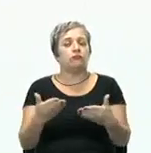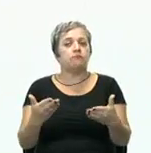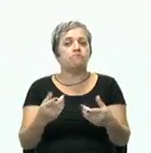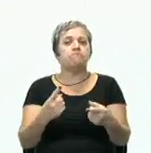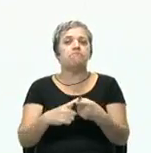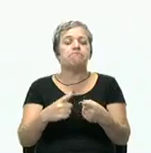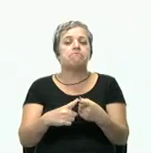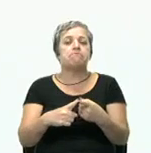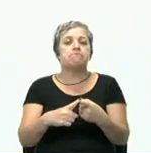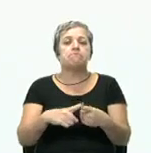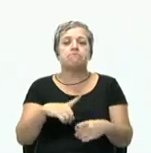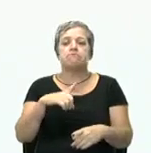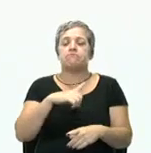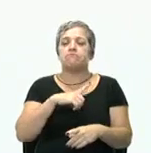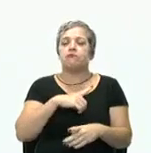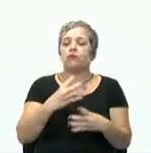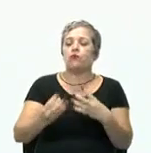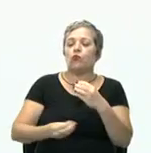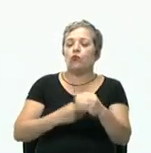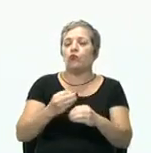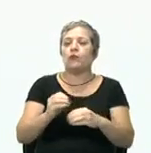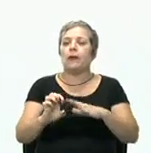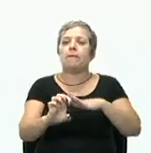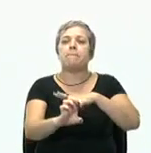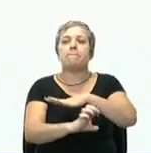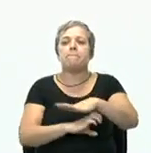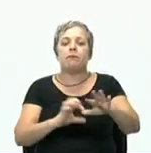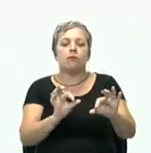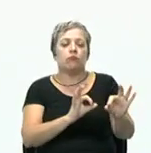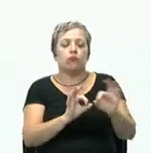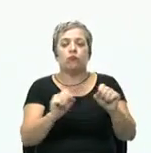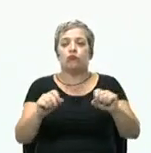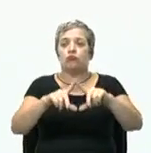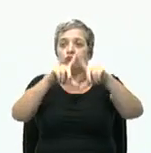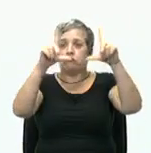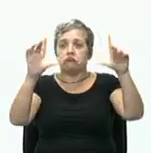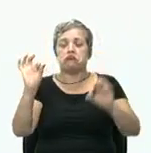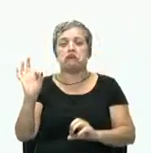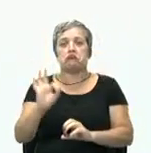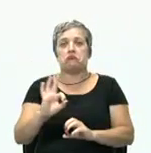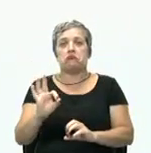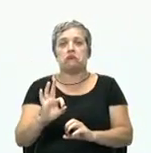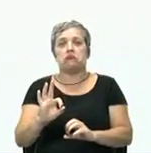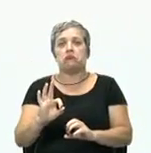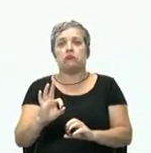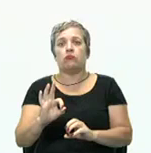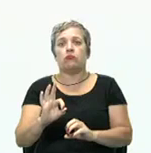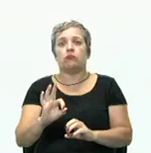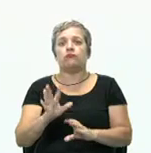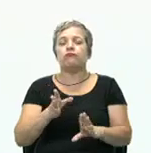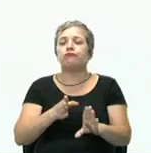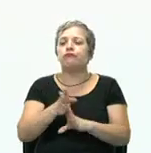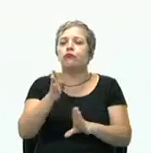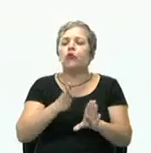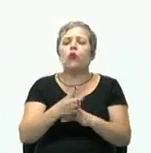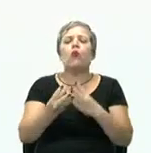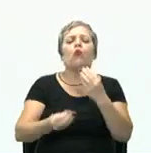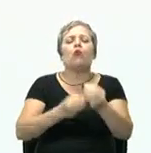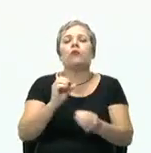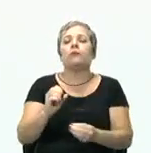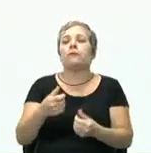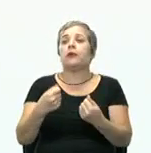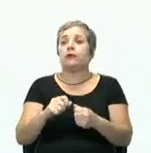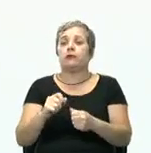Porque ela vai possibilitar organizar a empresa de modo claro e explícito, orientando as pessoas sobre o que elas devem